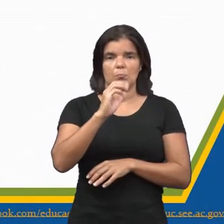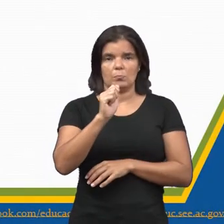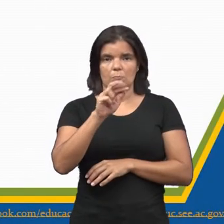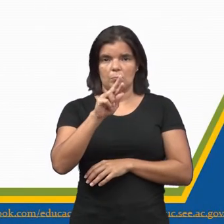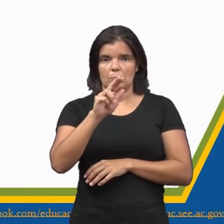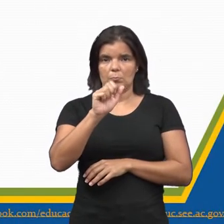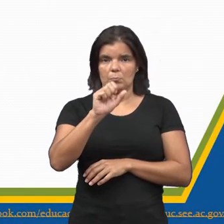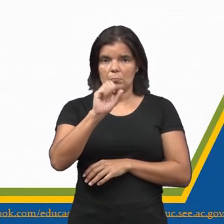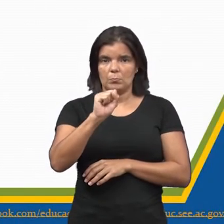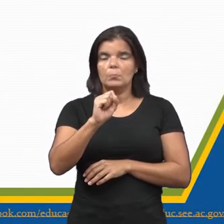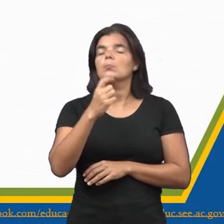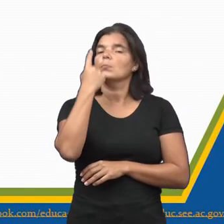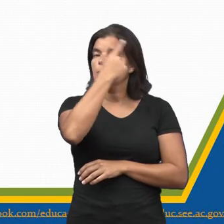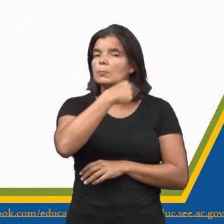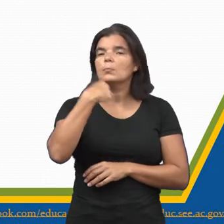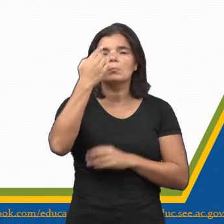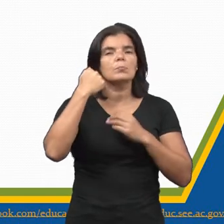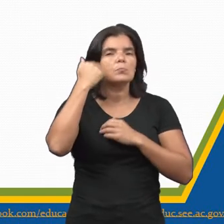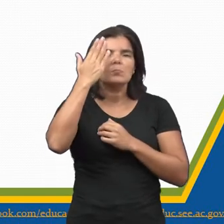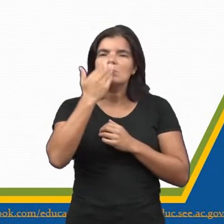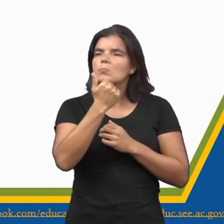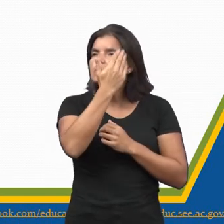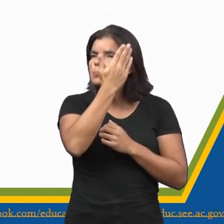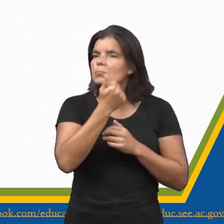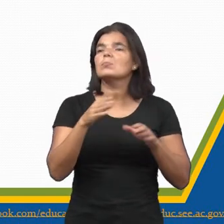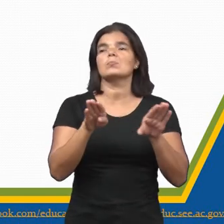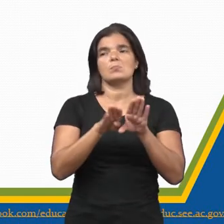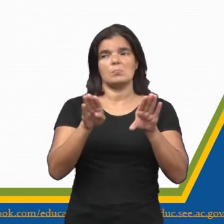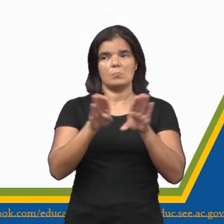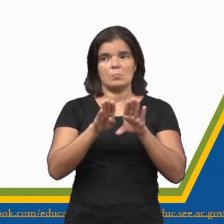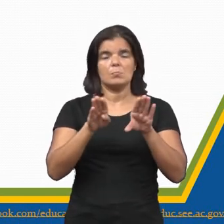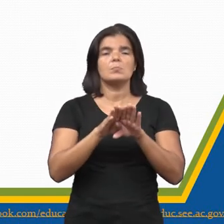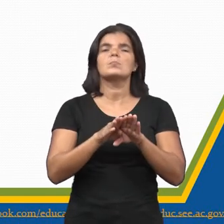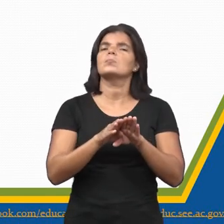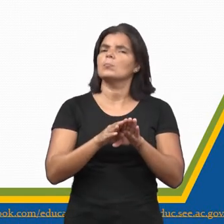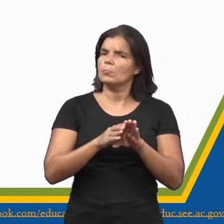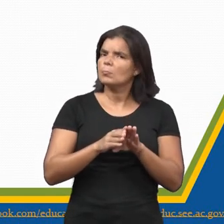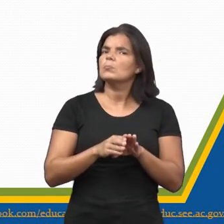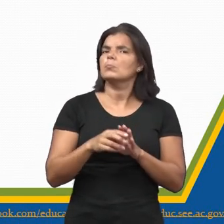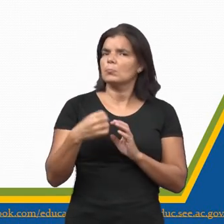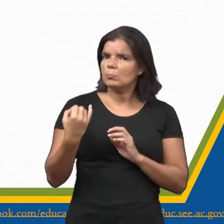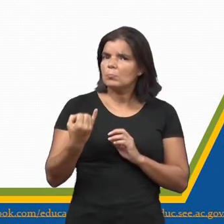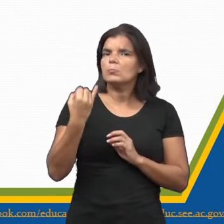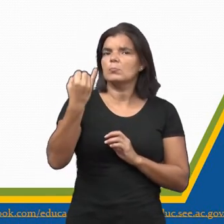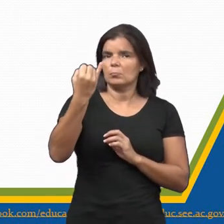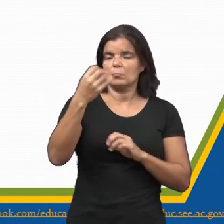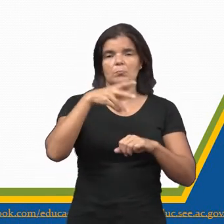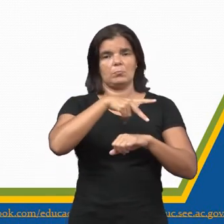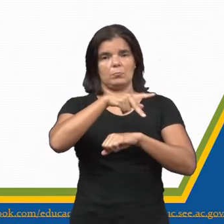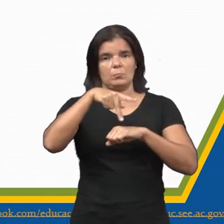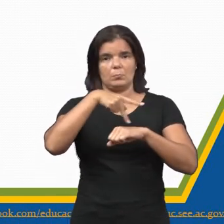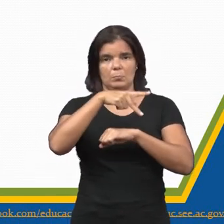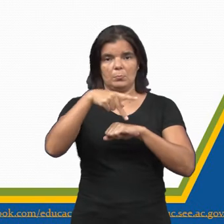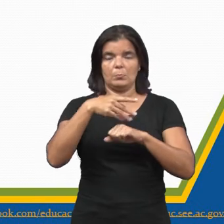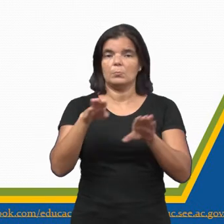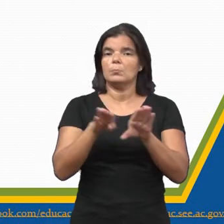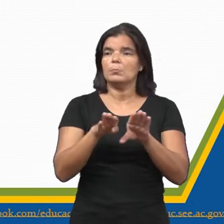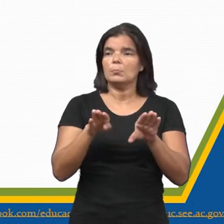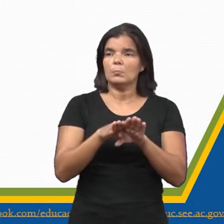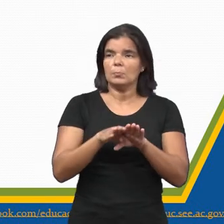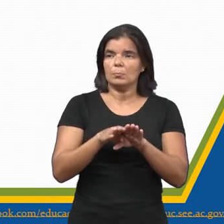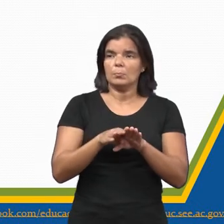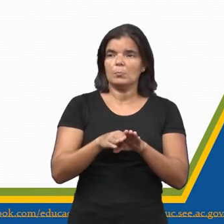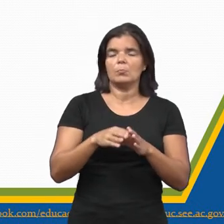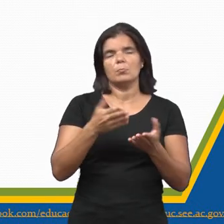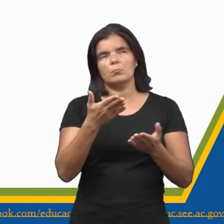caras pintadas, que também foi uma manifestação bastante considerável em nosso país, que se deu